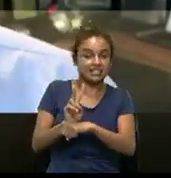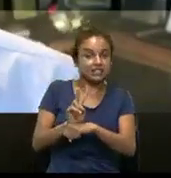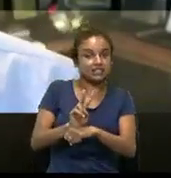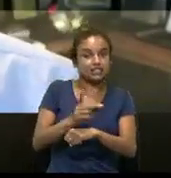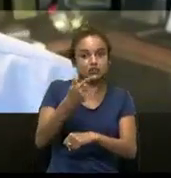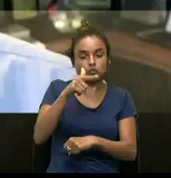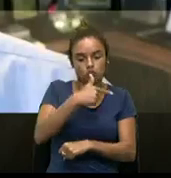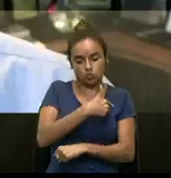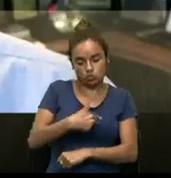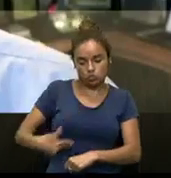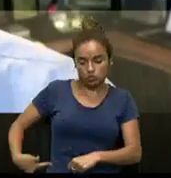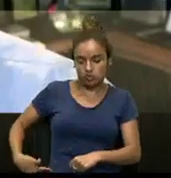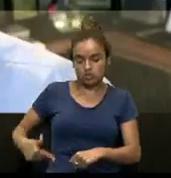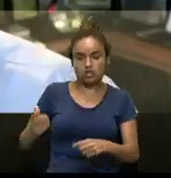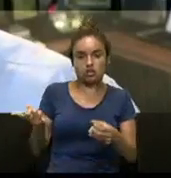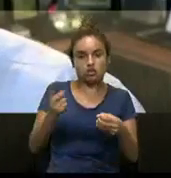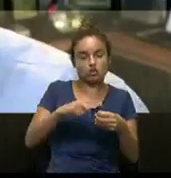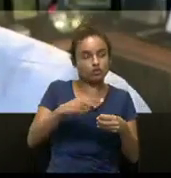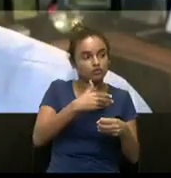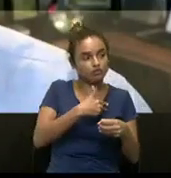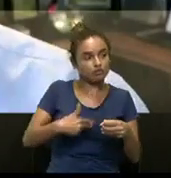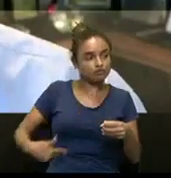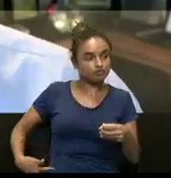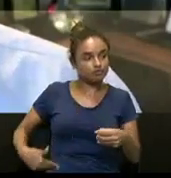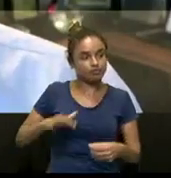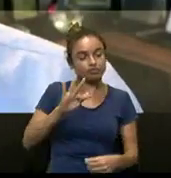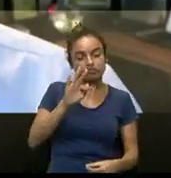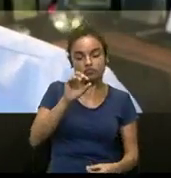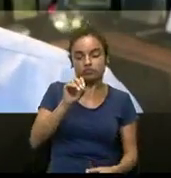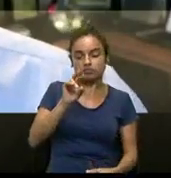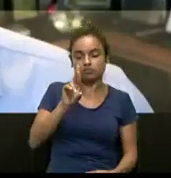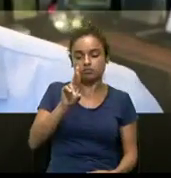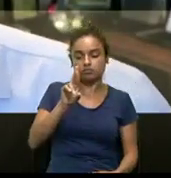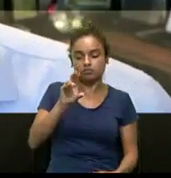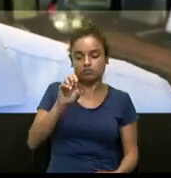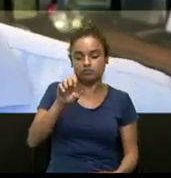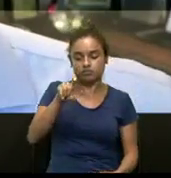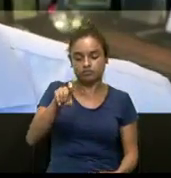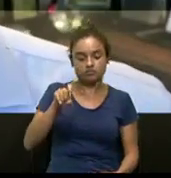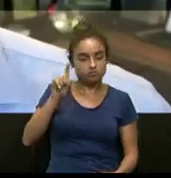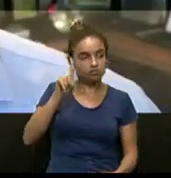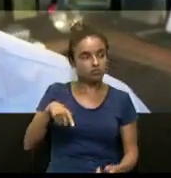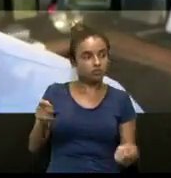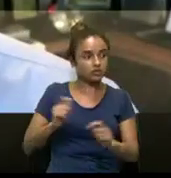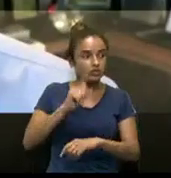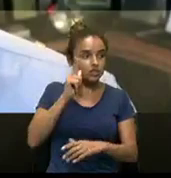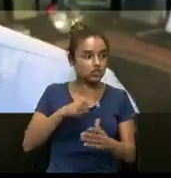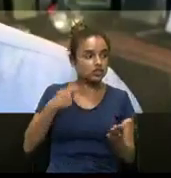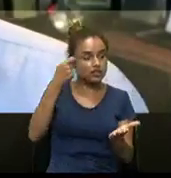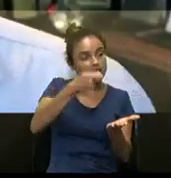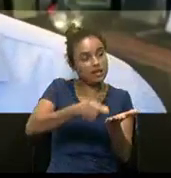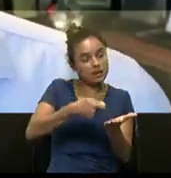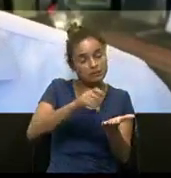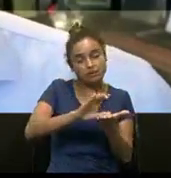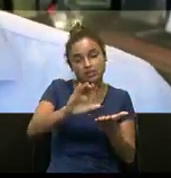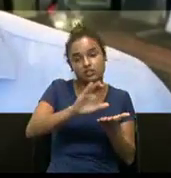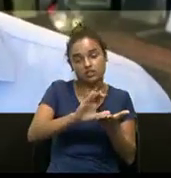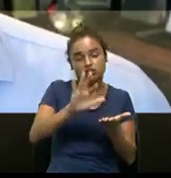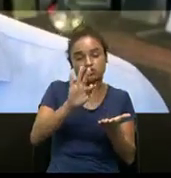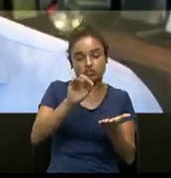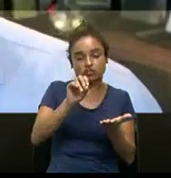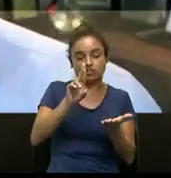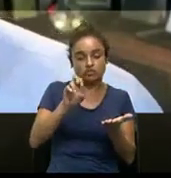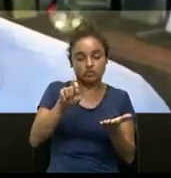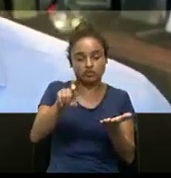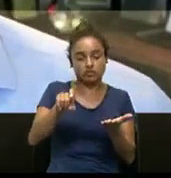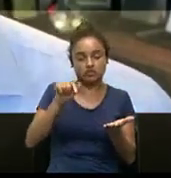regulado, vamos pegar como exemplo o Forex, para quem investe aqui do Brasil. Muitos perguntam, Gustavo, vale a pena investir no mercado de Forex? Não importa